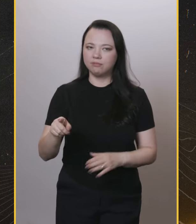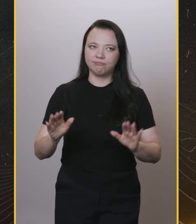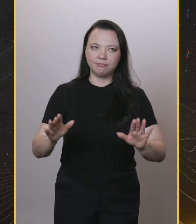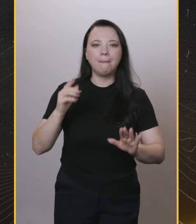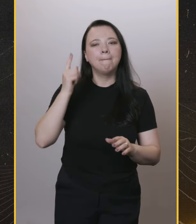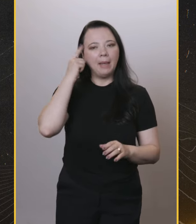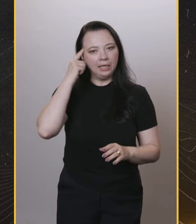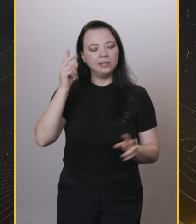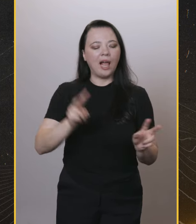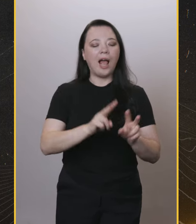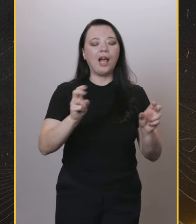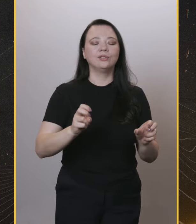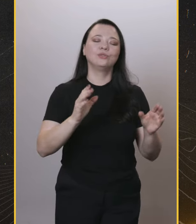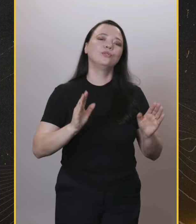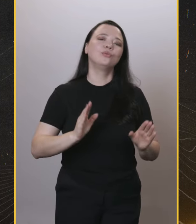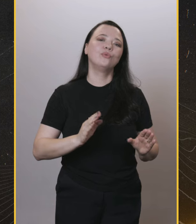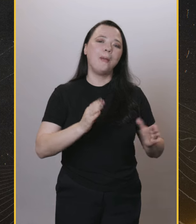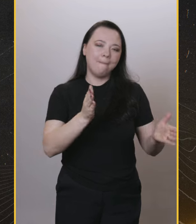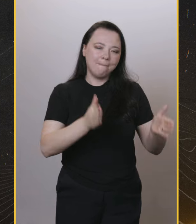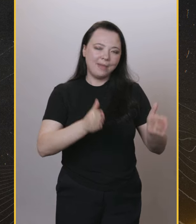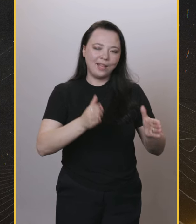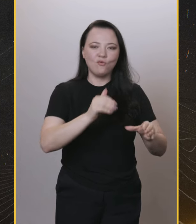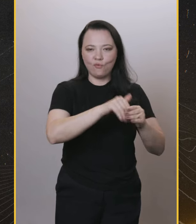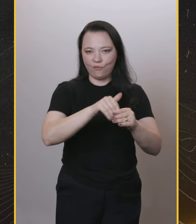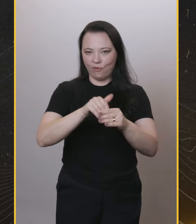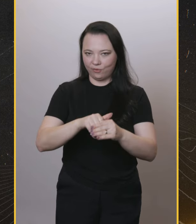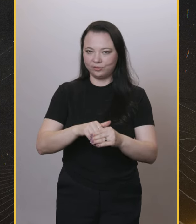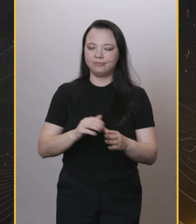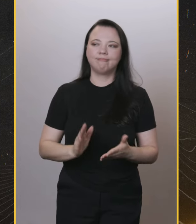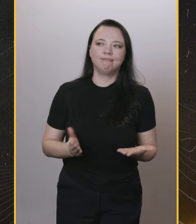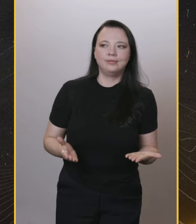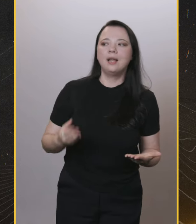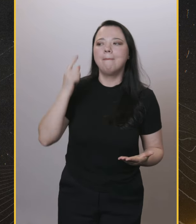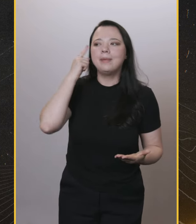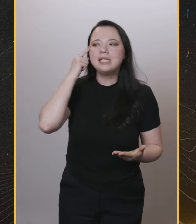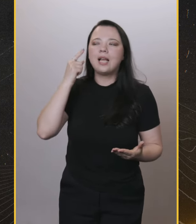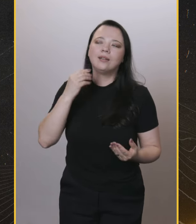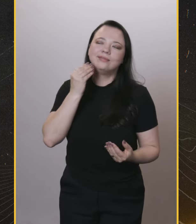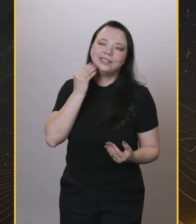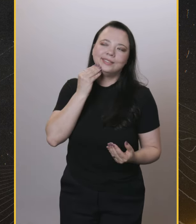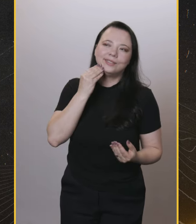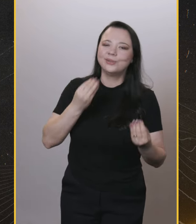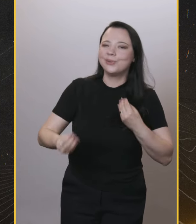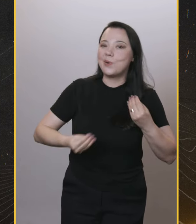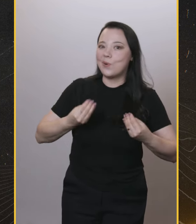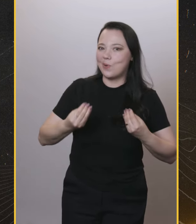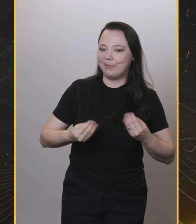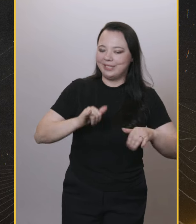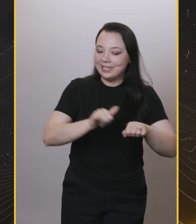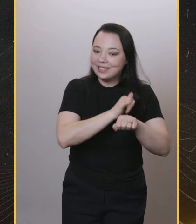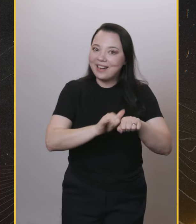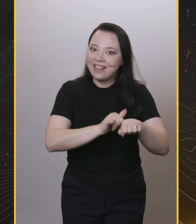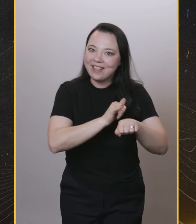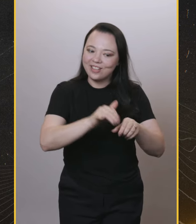responder. Você vai interagindo. Legal. E aí, vamos lá. Você entra nessa eleição aqui. E aqui eu estou